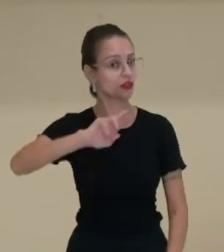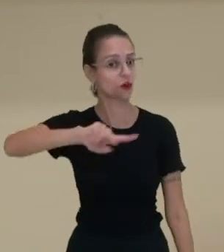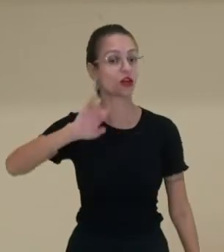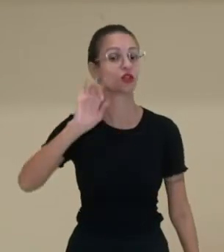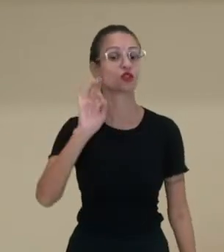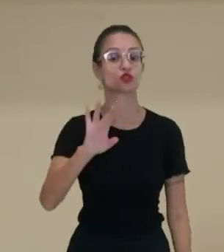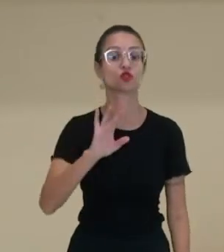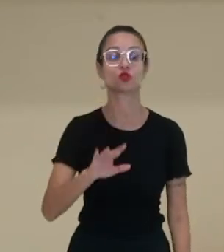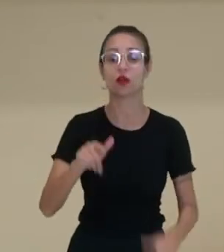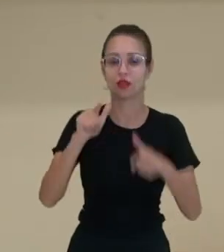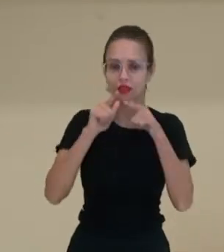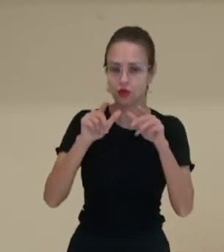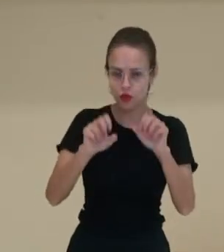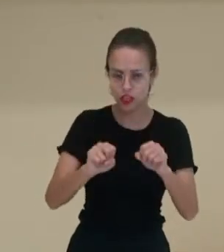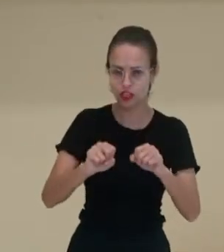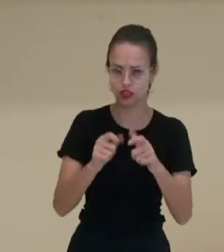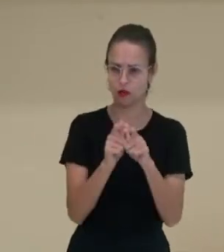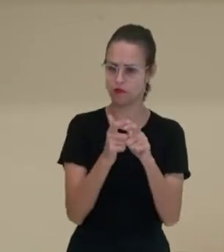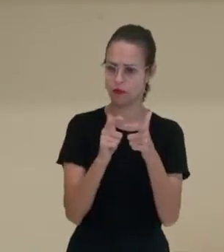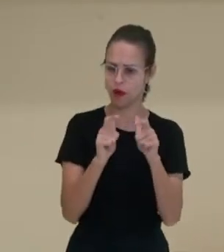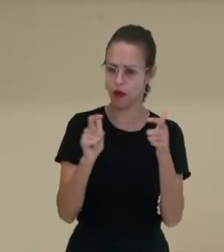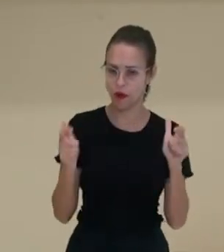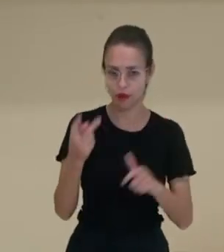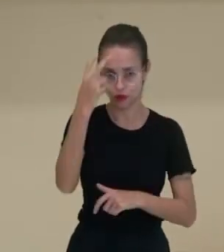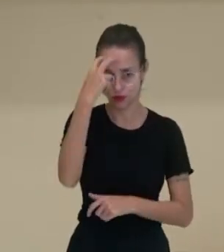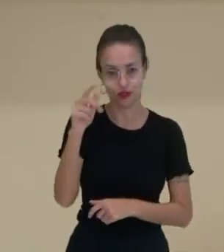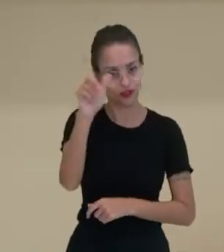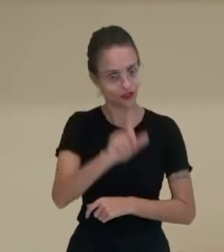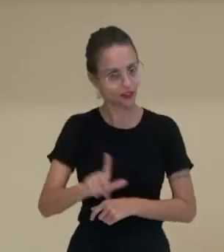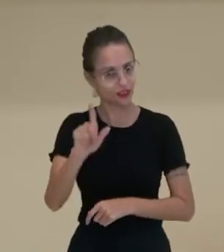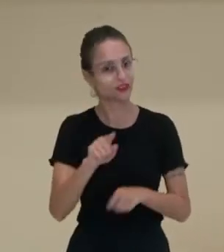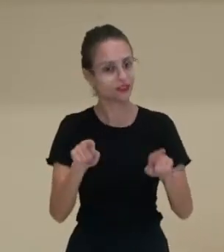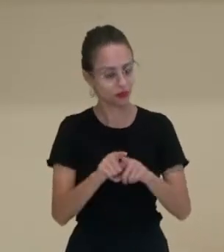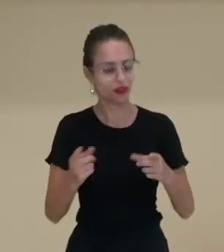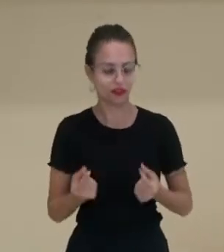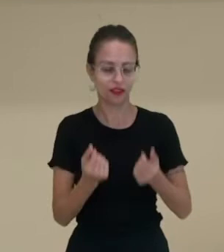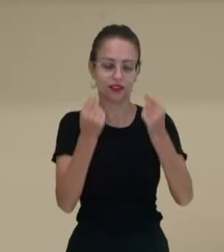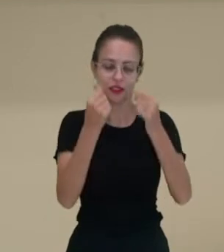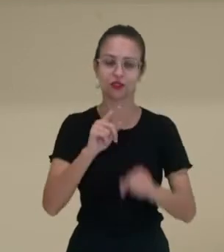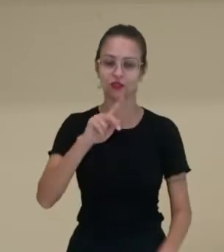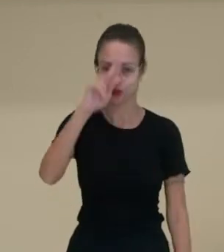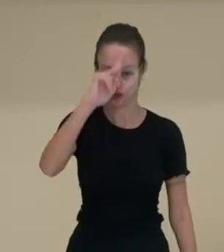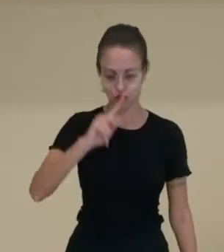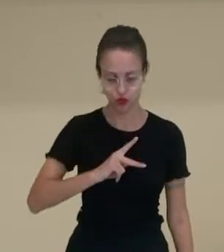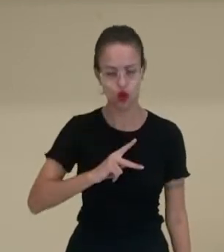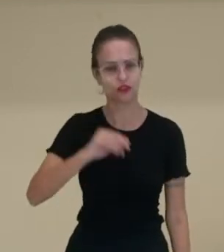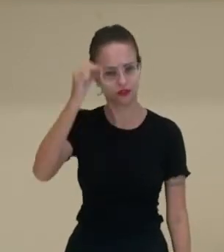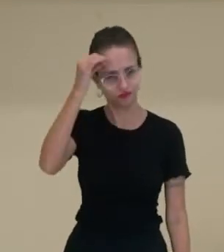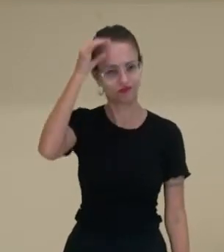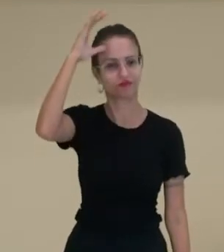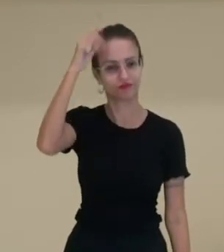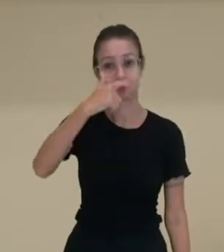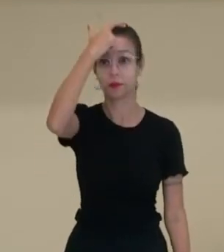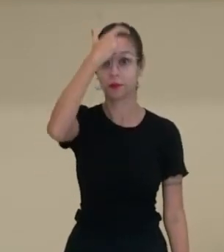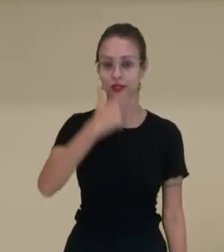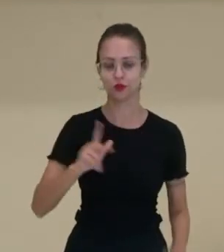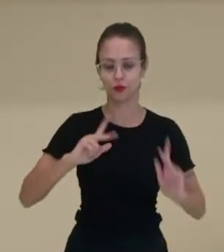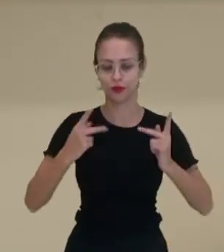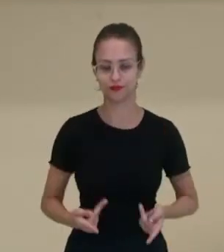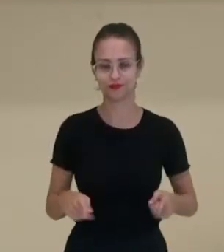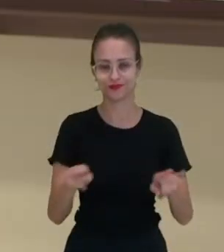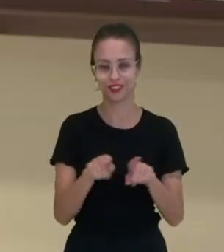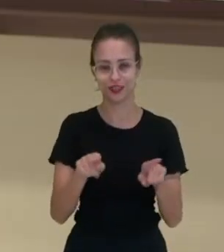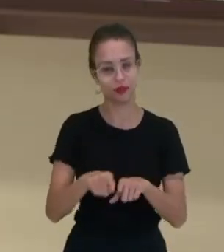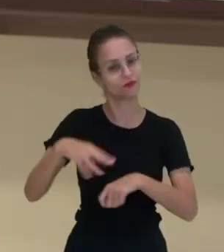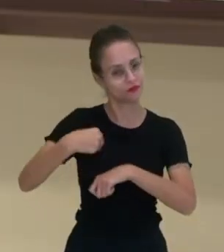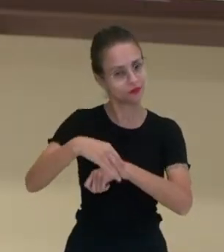nosso repertório linguístico, cognitivo, cultural e literário que fica enriquecido. Nós crescemos enquanto pessoas, ok? Então,